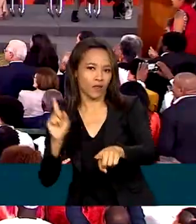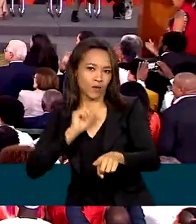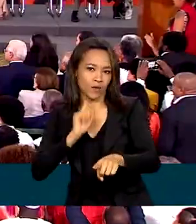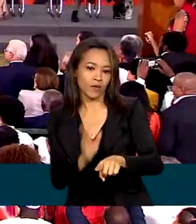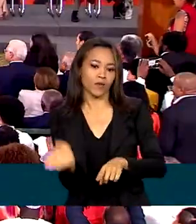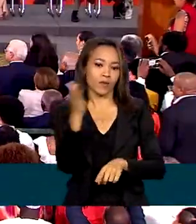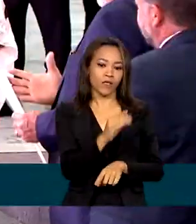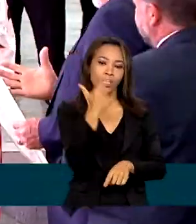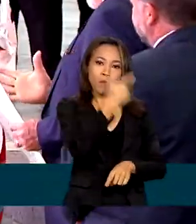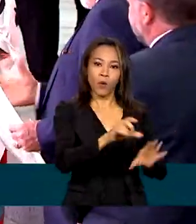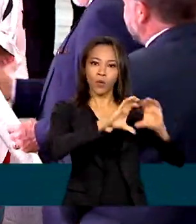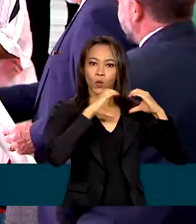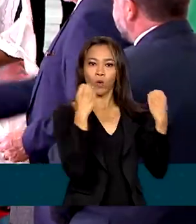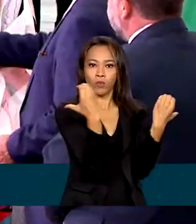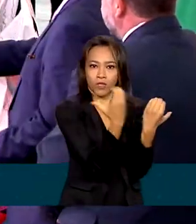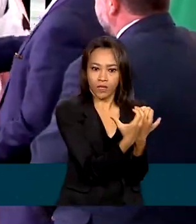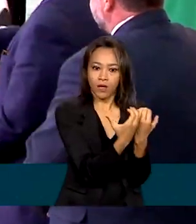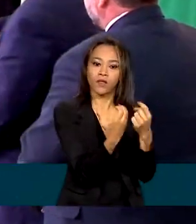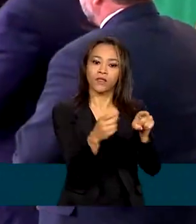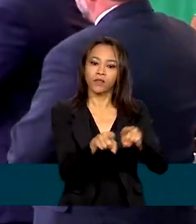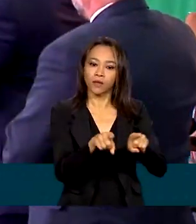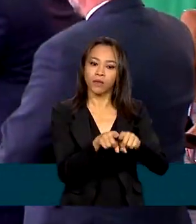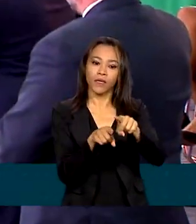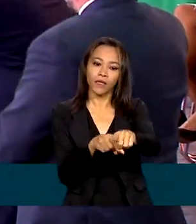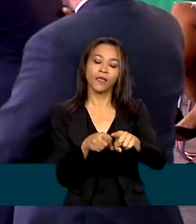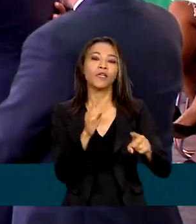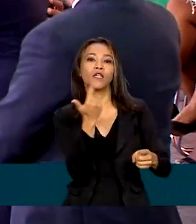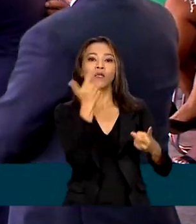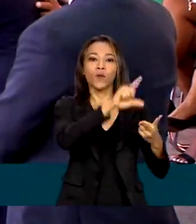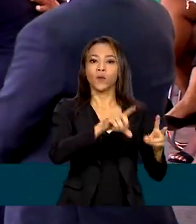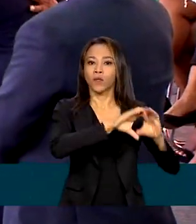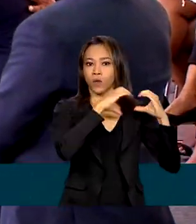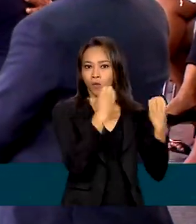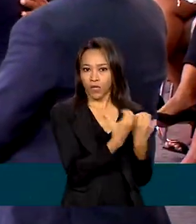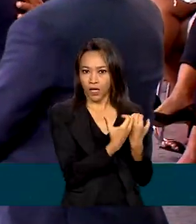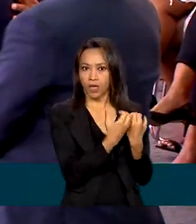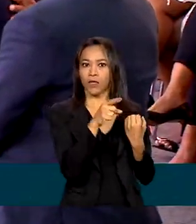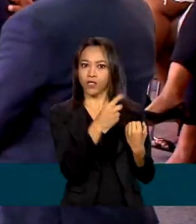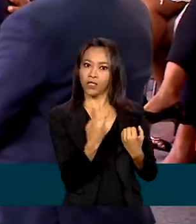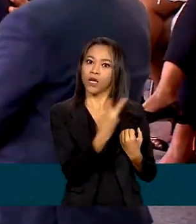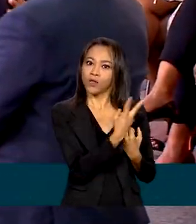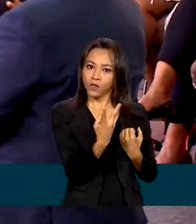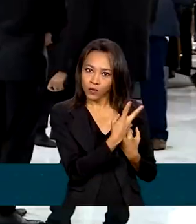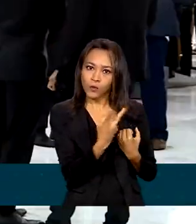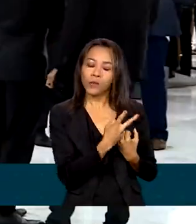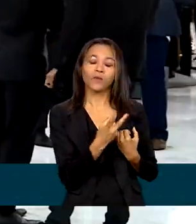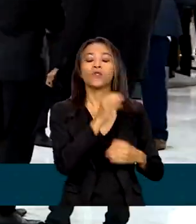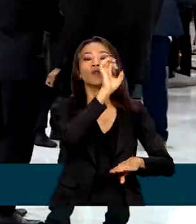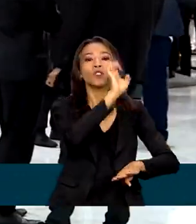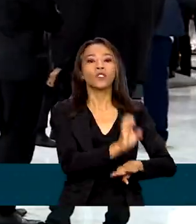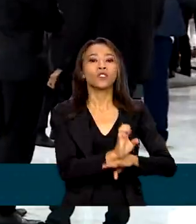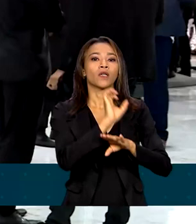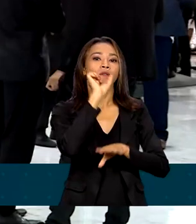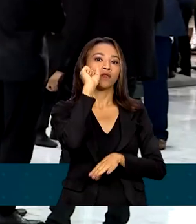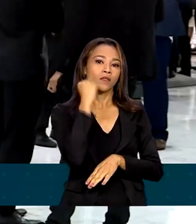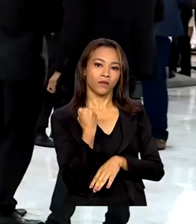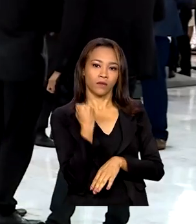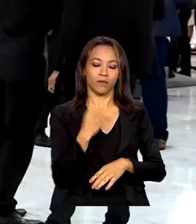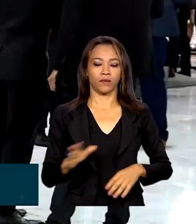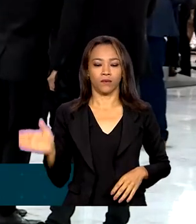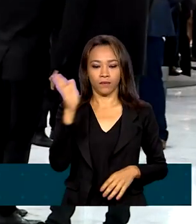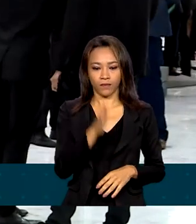e as comunidades Lagoa dos Campinhos e Serra da Guia, ambas em Sergipe. Por meio do programa